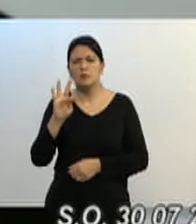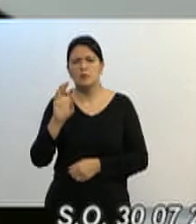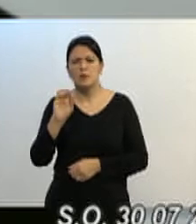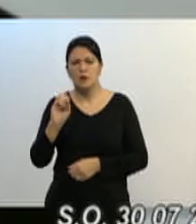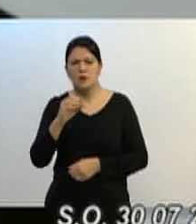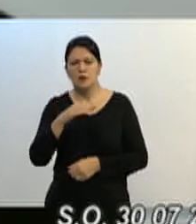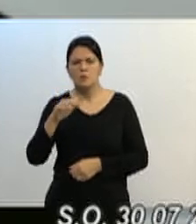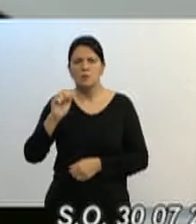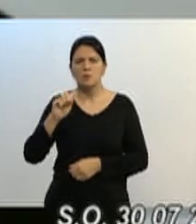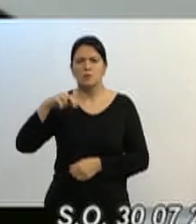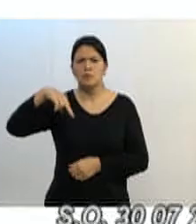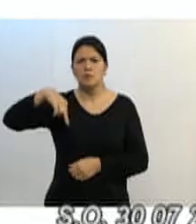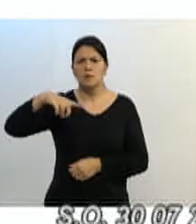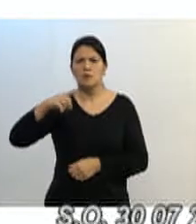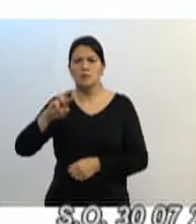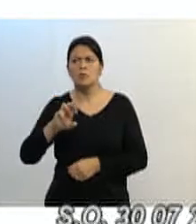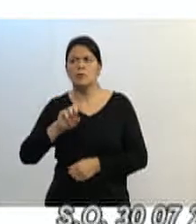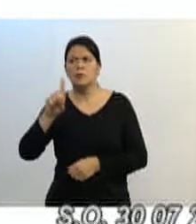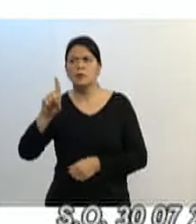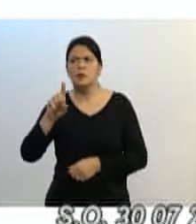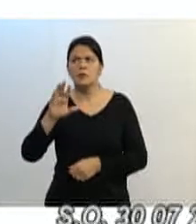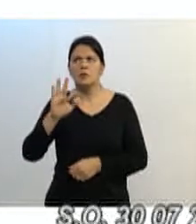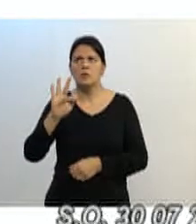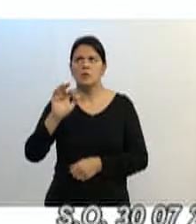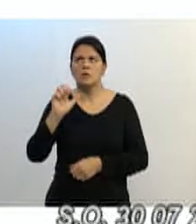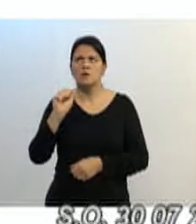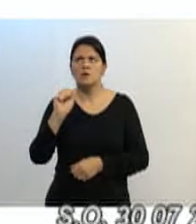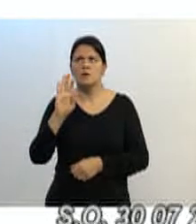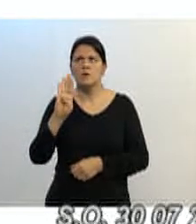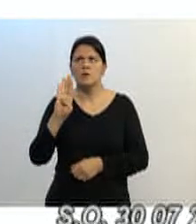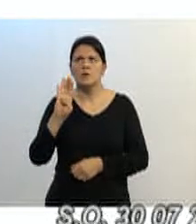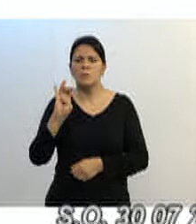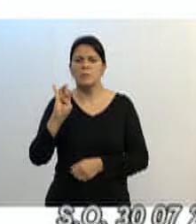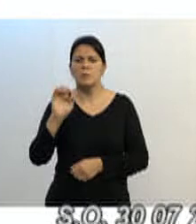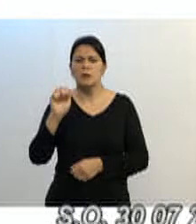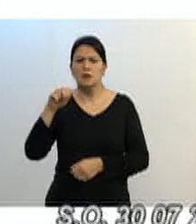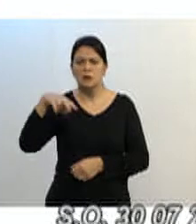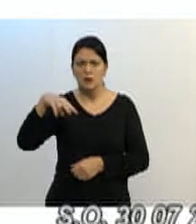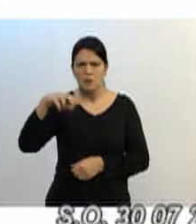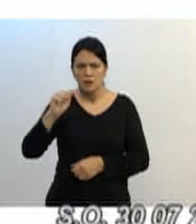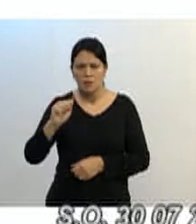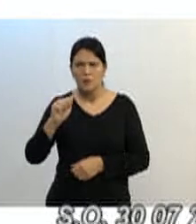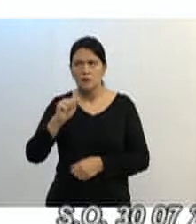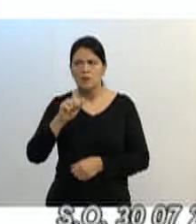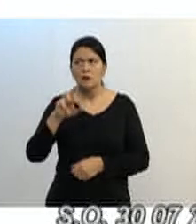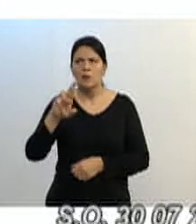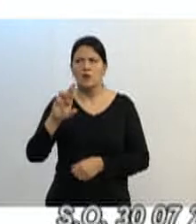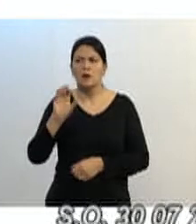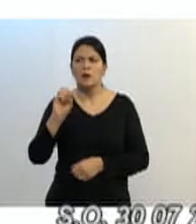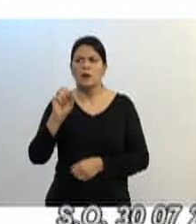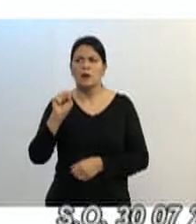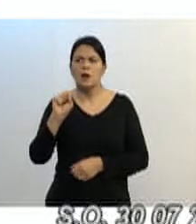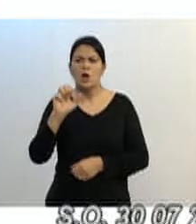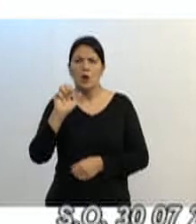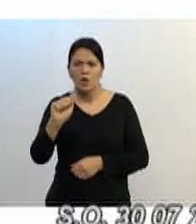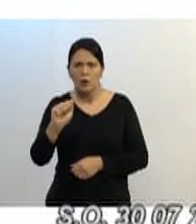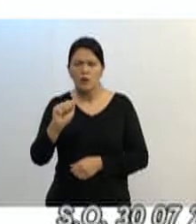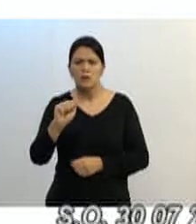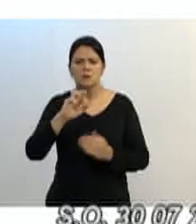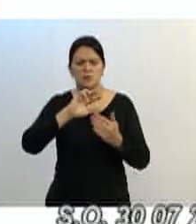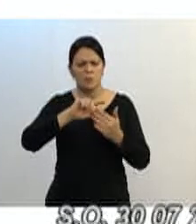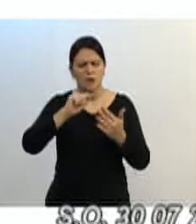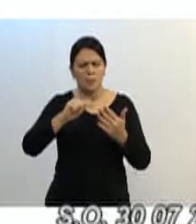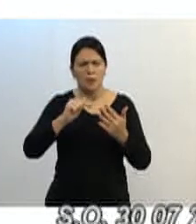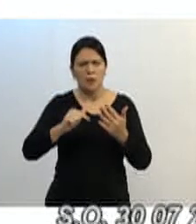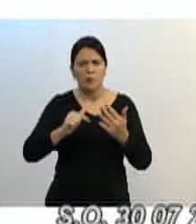Rosa, José Carlos, diretor, a Luciana, e o Irineu Návio, que é um morador da rua, essas pessoas que